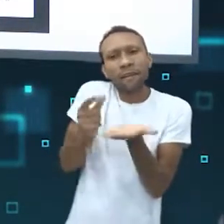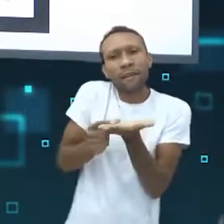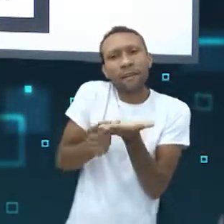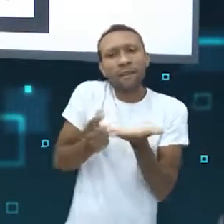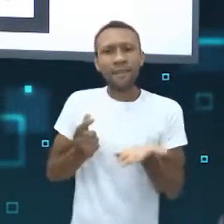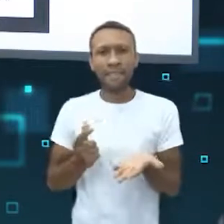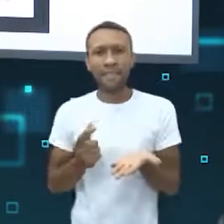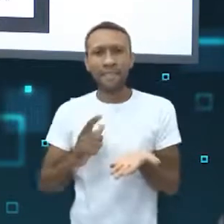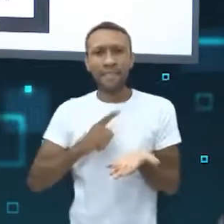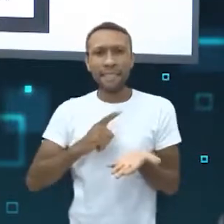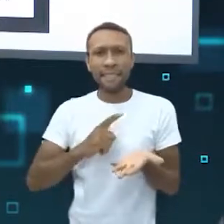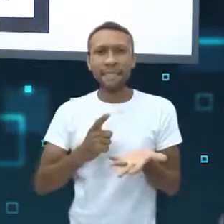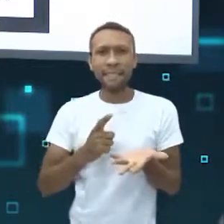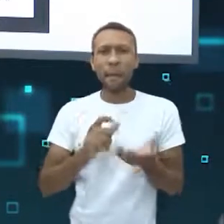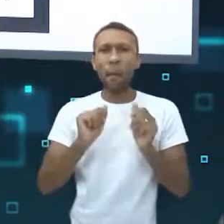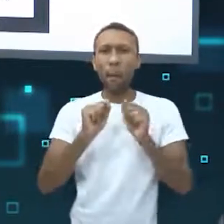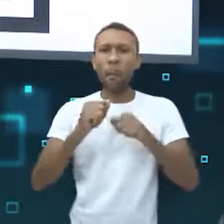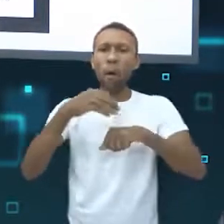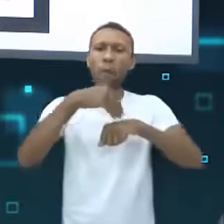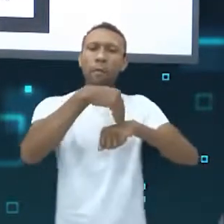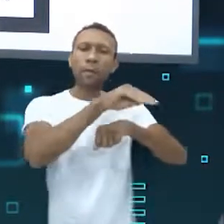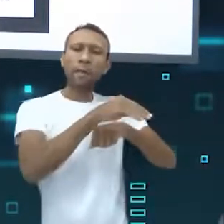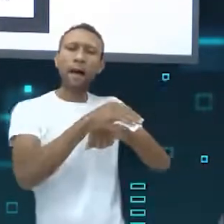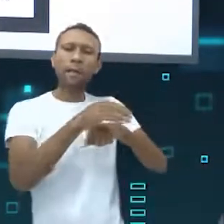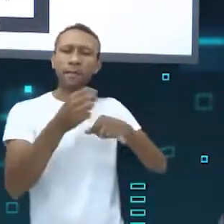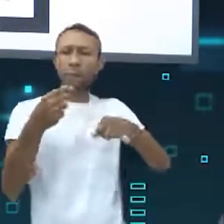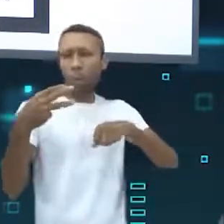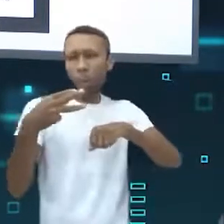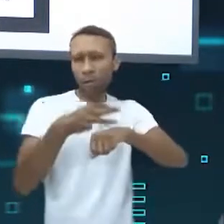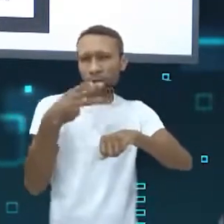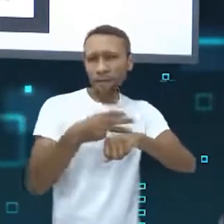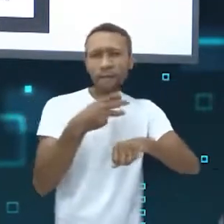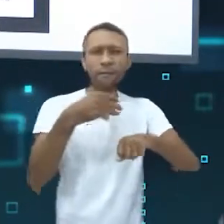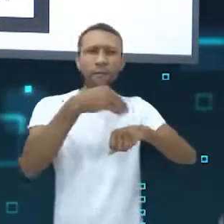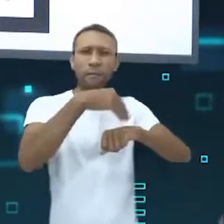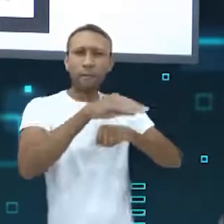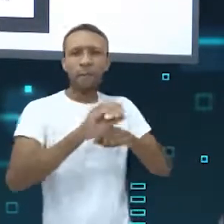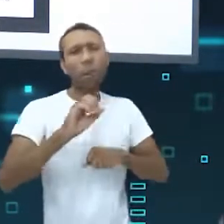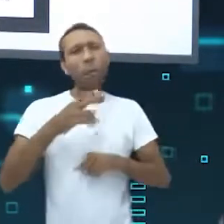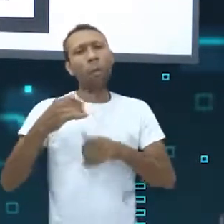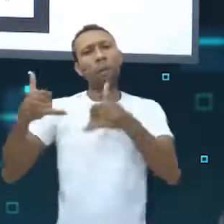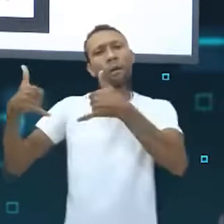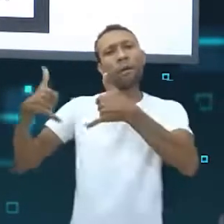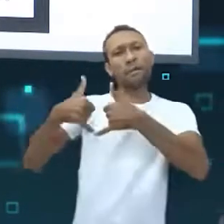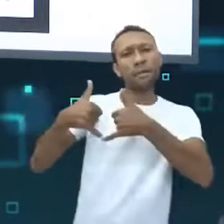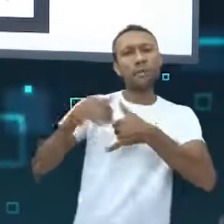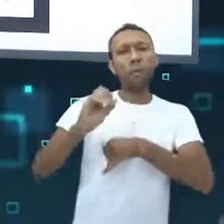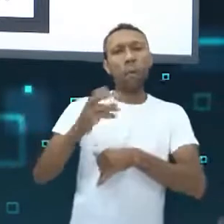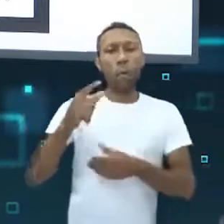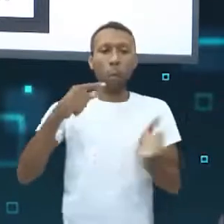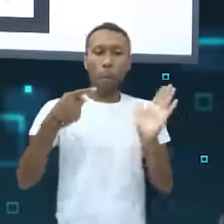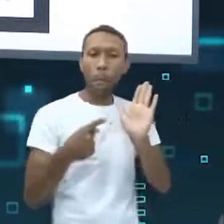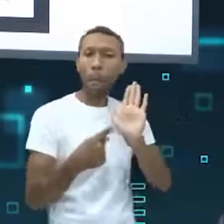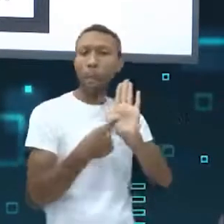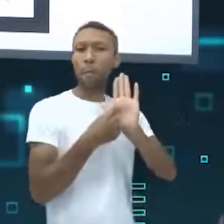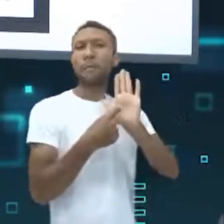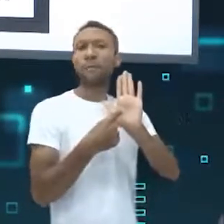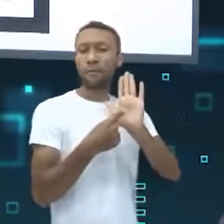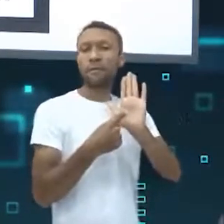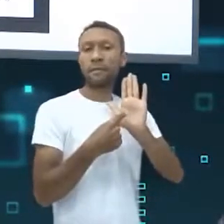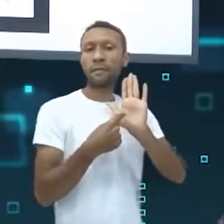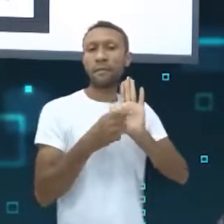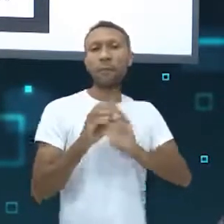sua, que pode ser um código enviado por mensagem ou por ligação, um botão de confirmação em outro